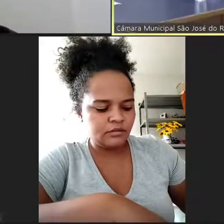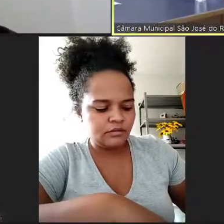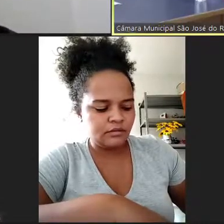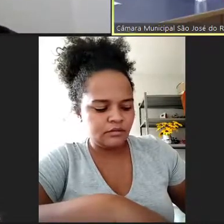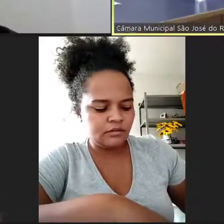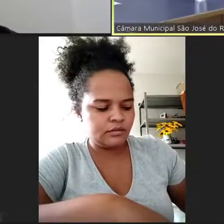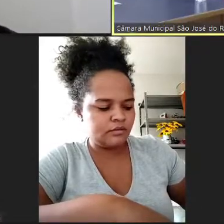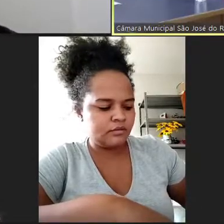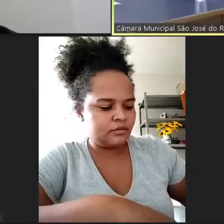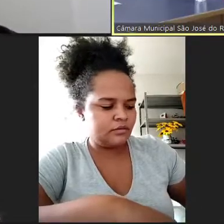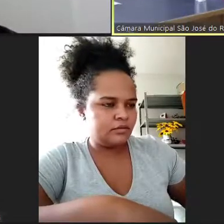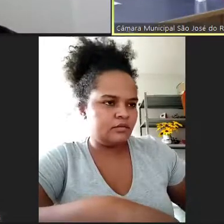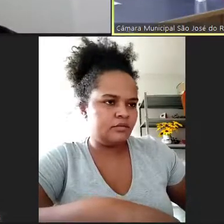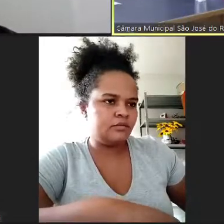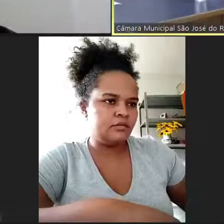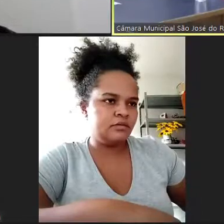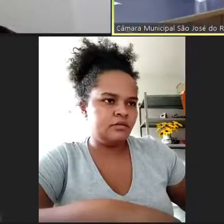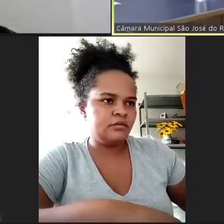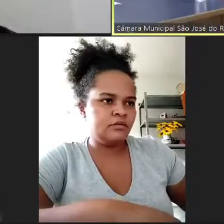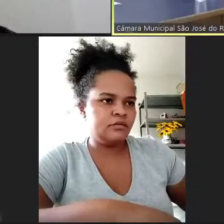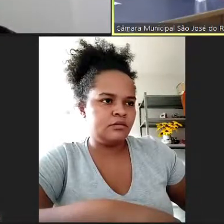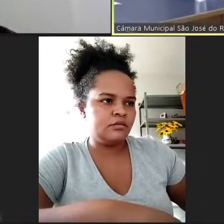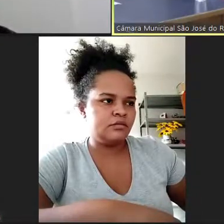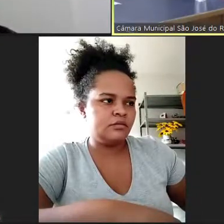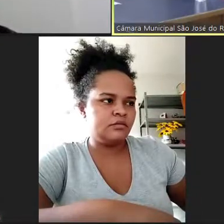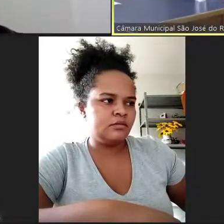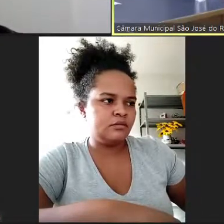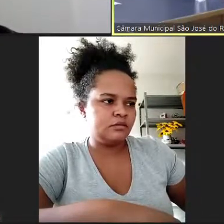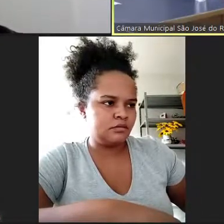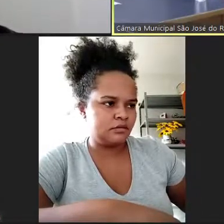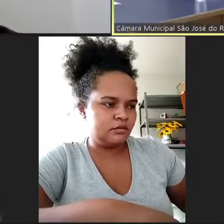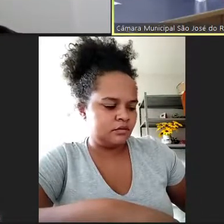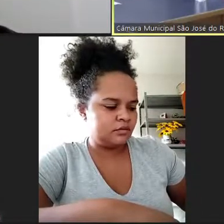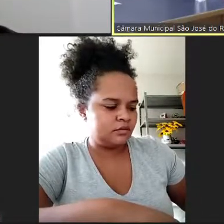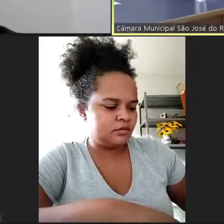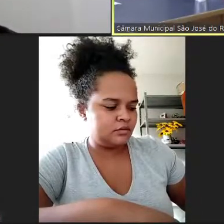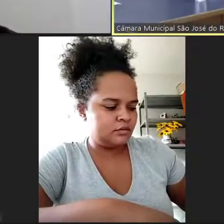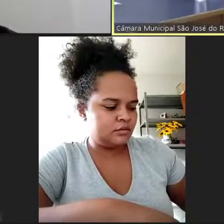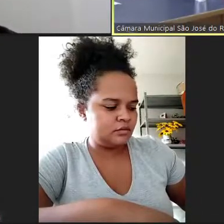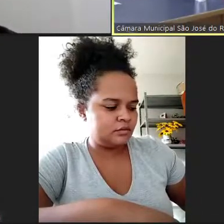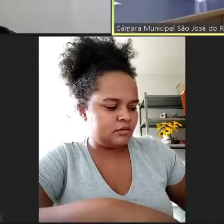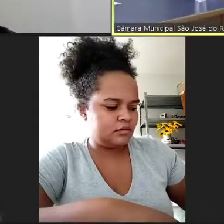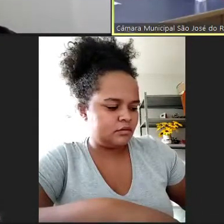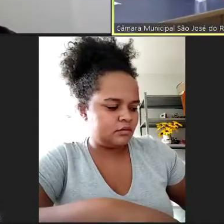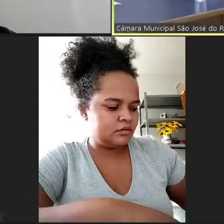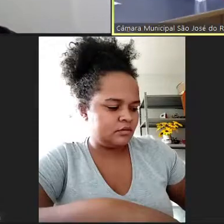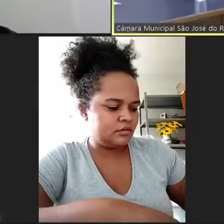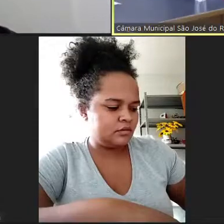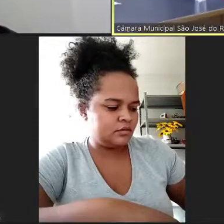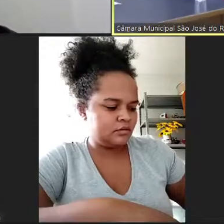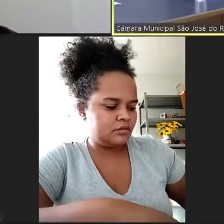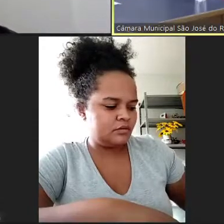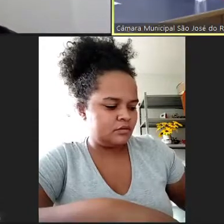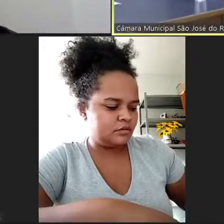vulnerabilidade. Então, a prefeitura aí fazendo, e a população tenho certeza que vai ajudar, porque, igual